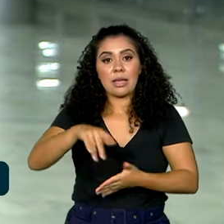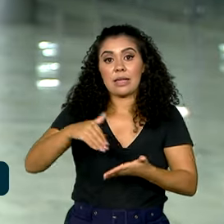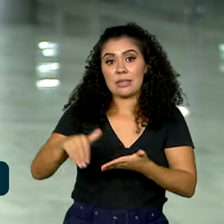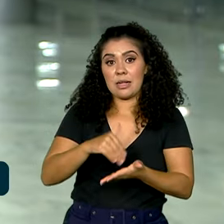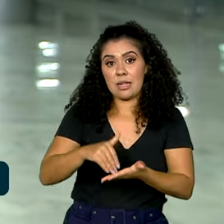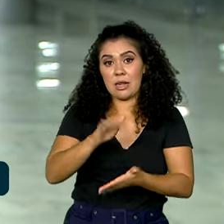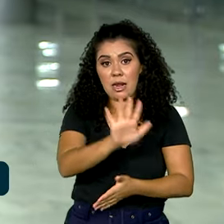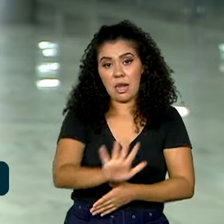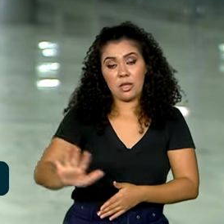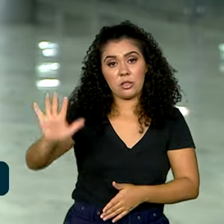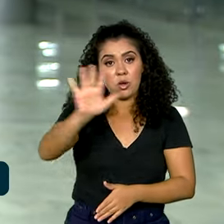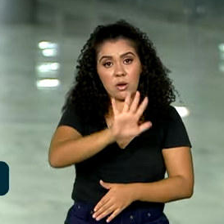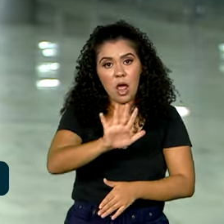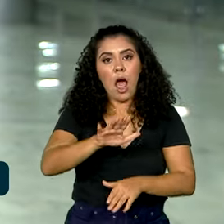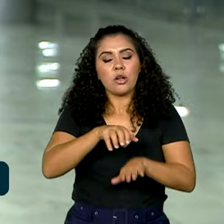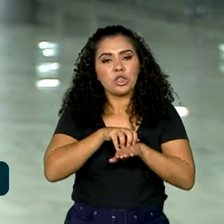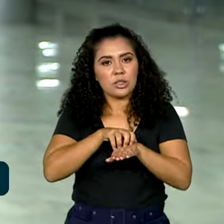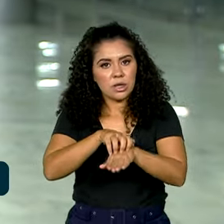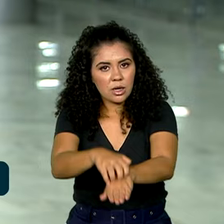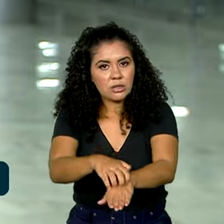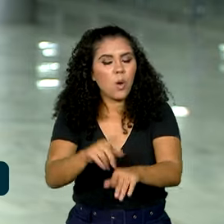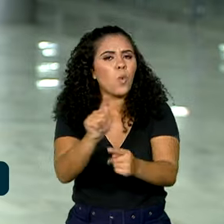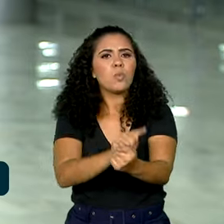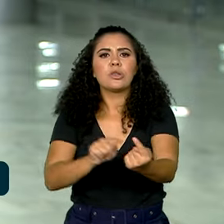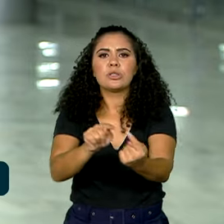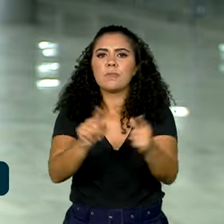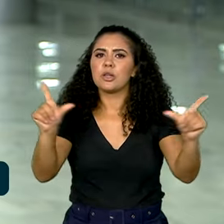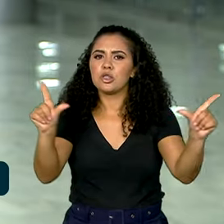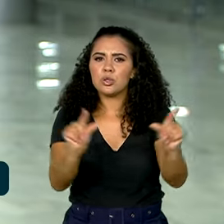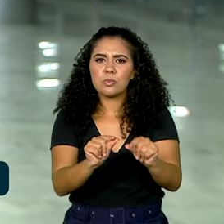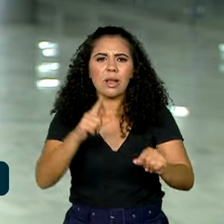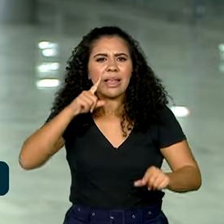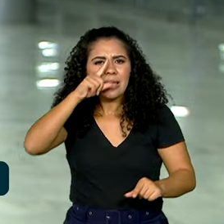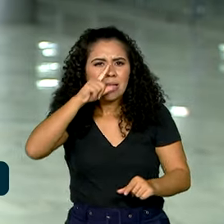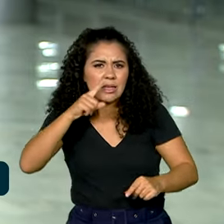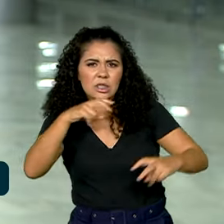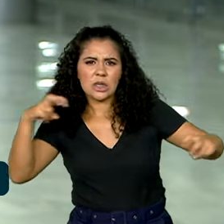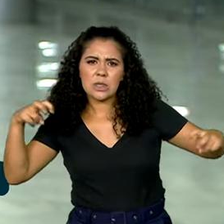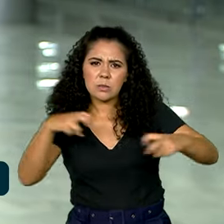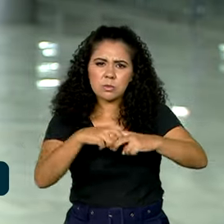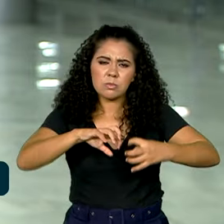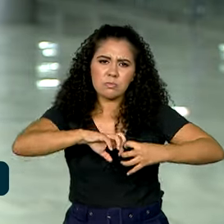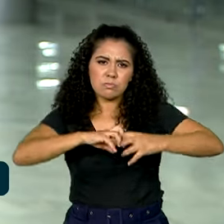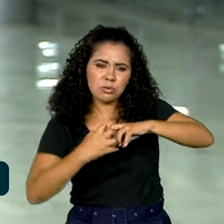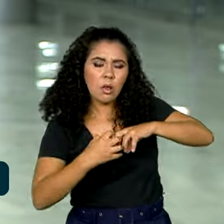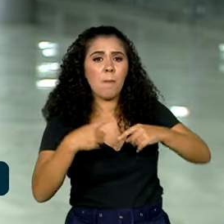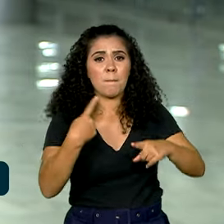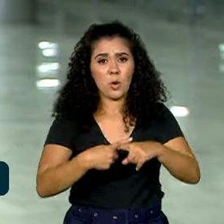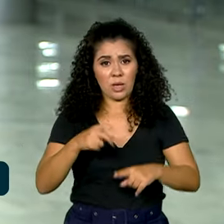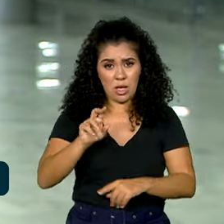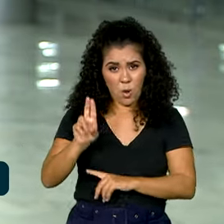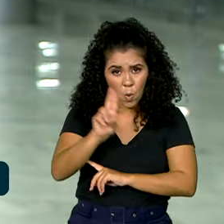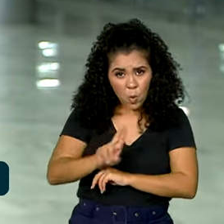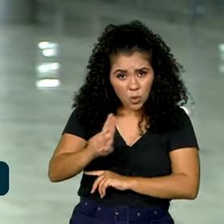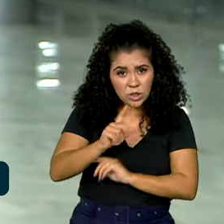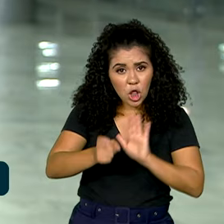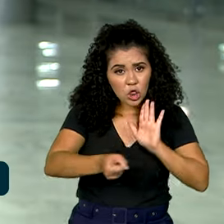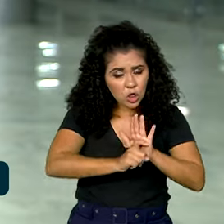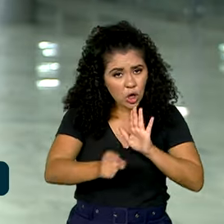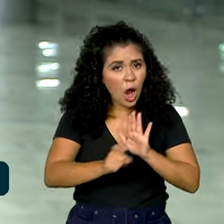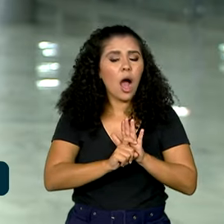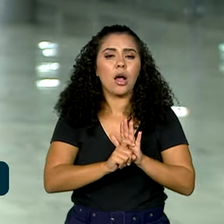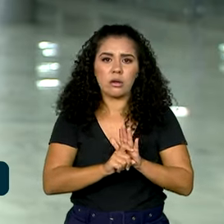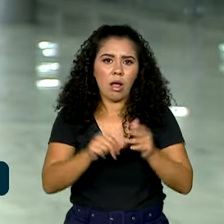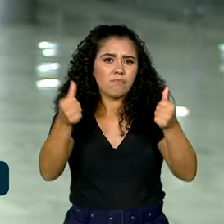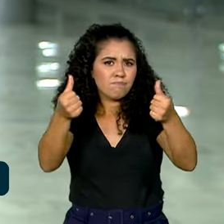Trânsito. E o objetivo é reduzir o risco de acidentes. Afinal, uso de drogas afeta a capacidade cognitiva